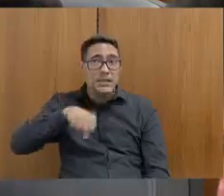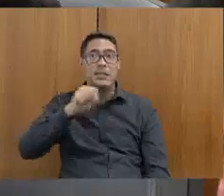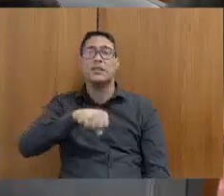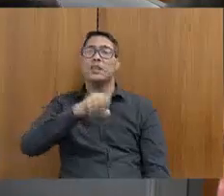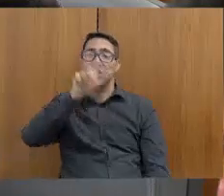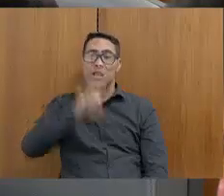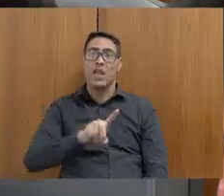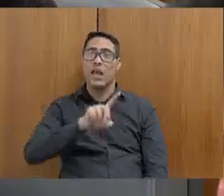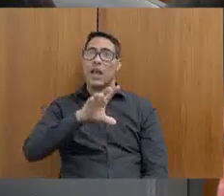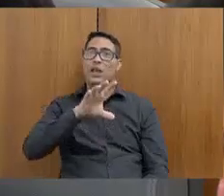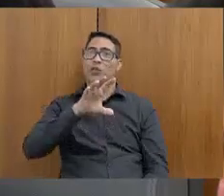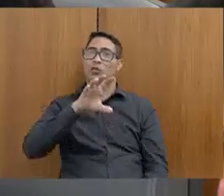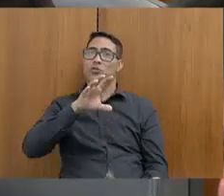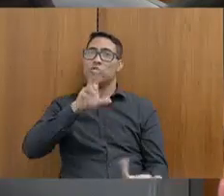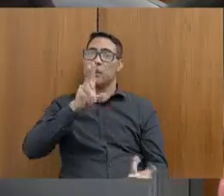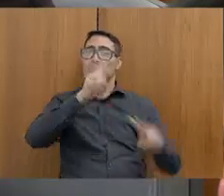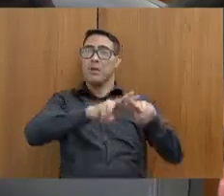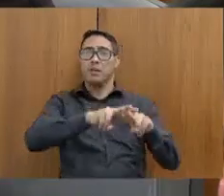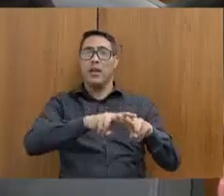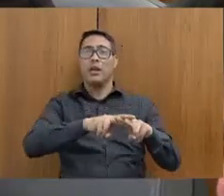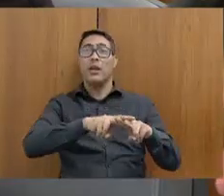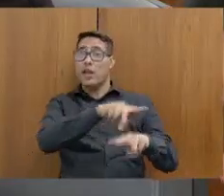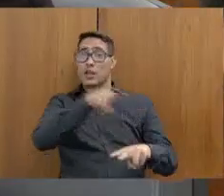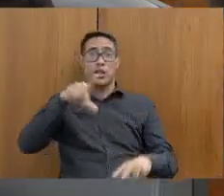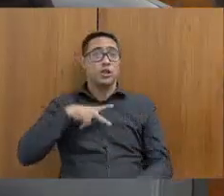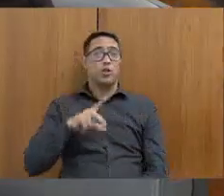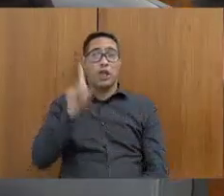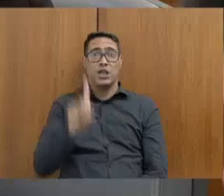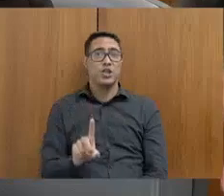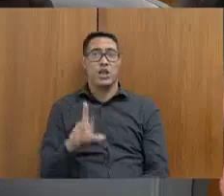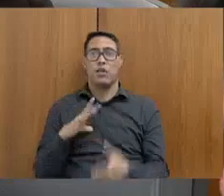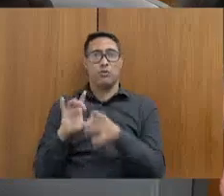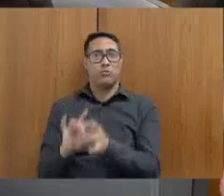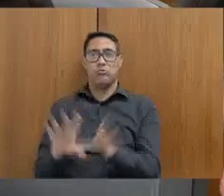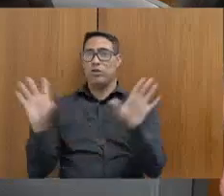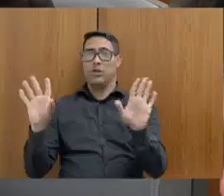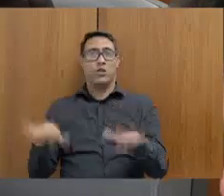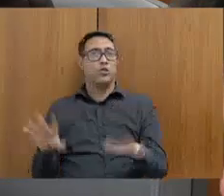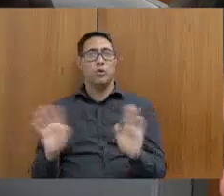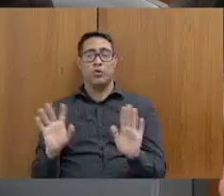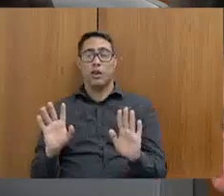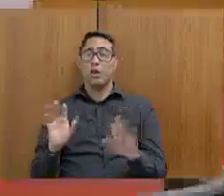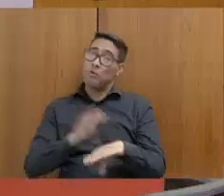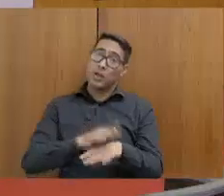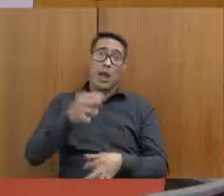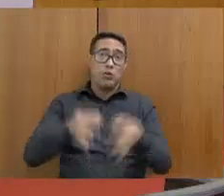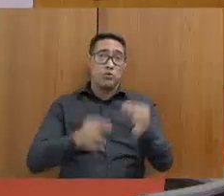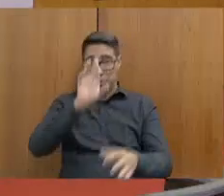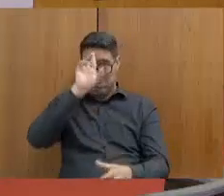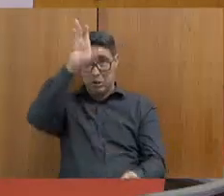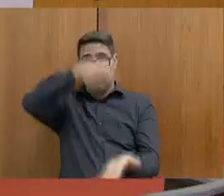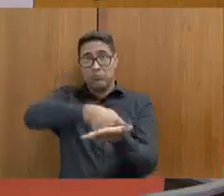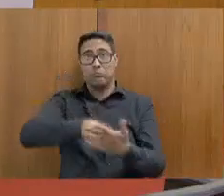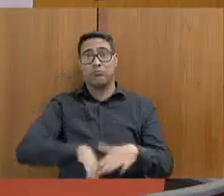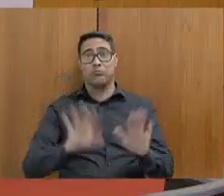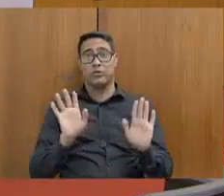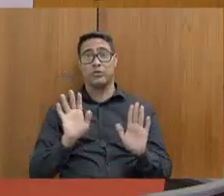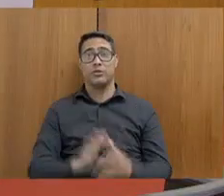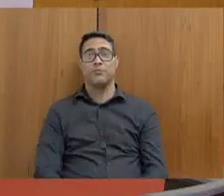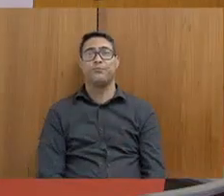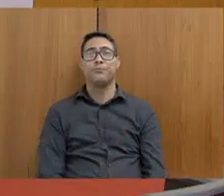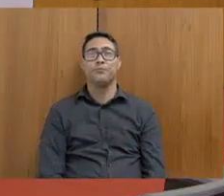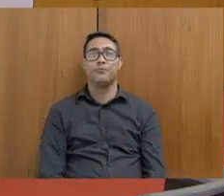o direito de soltar, porque compete a justiça a fazer isso e tem feito com muita frequência, infelizmente. Ei,